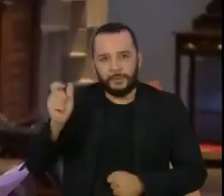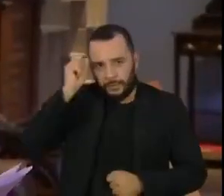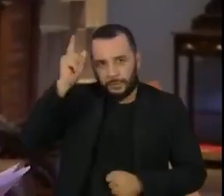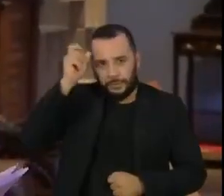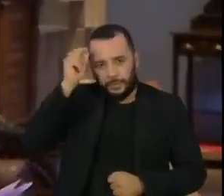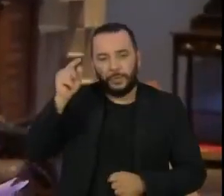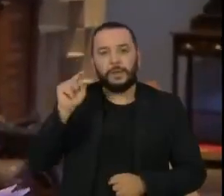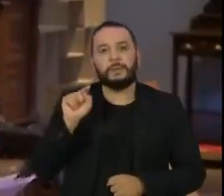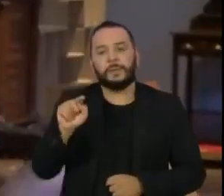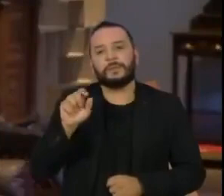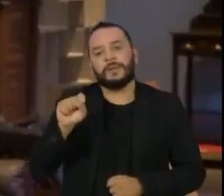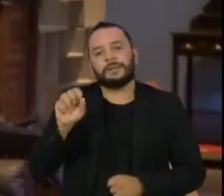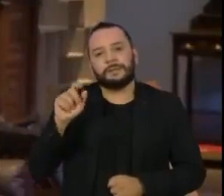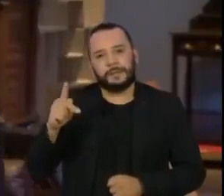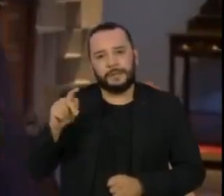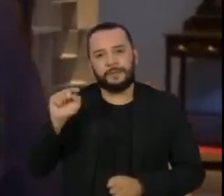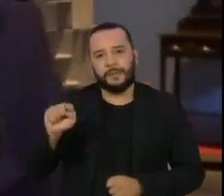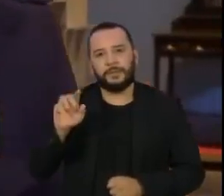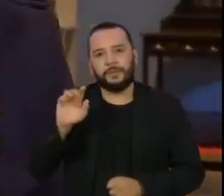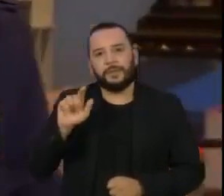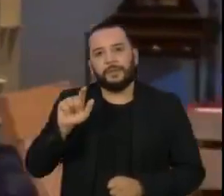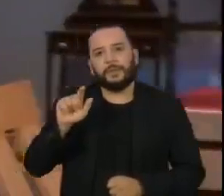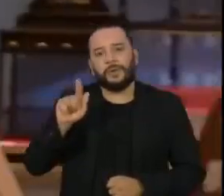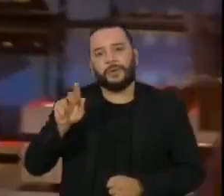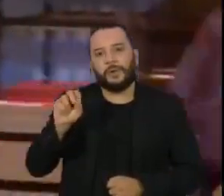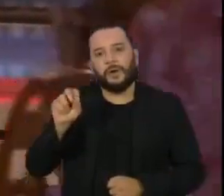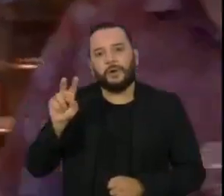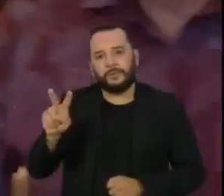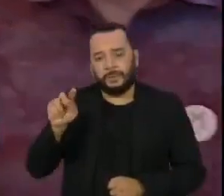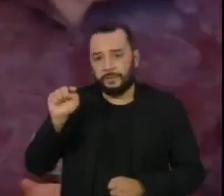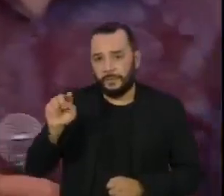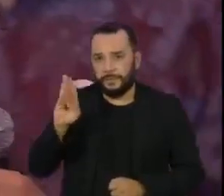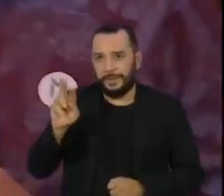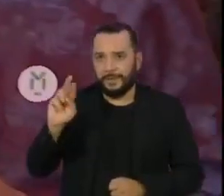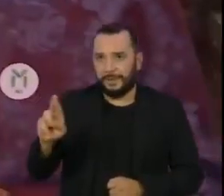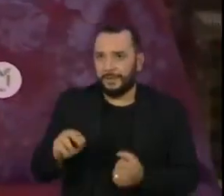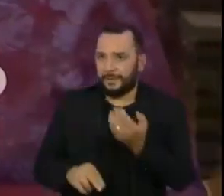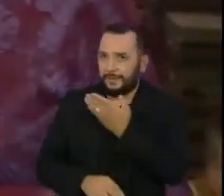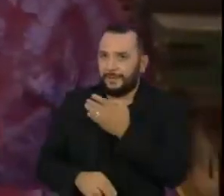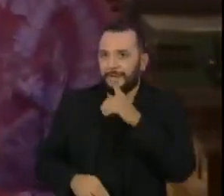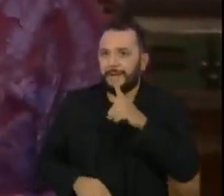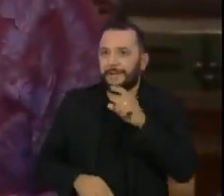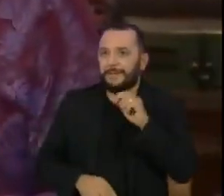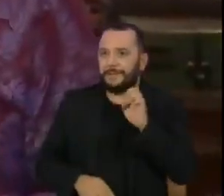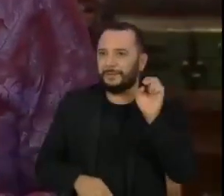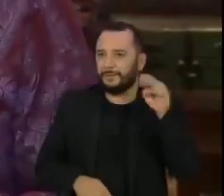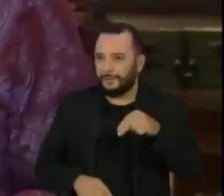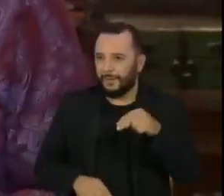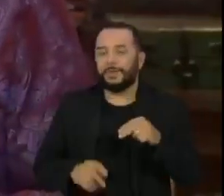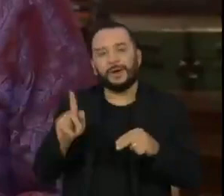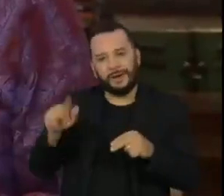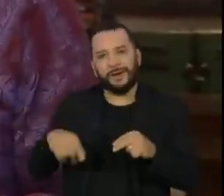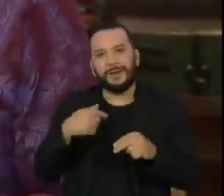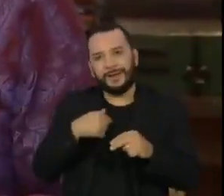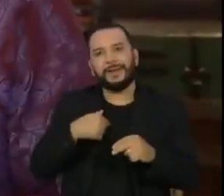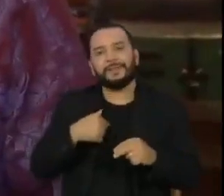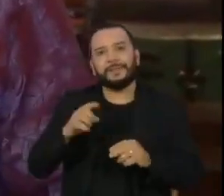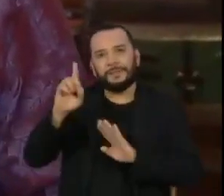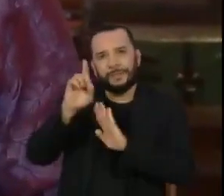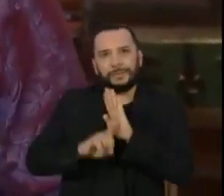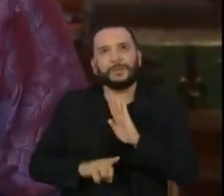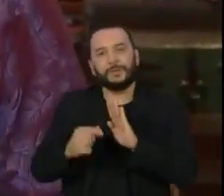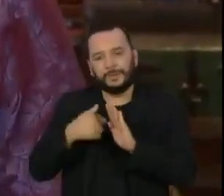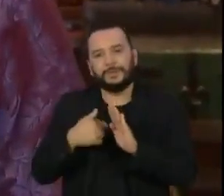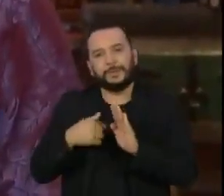.sp.gov.br. Eu vou conversar aqui com o Davidson Kasecker, que é diretor do Sistema Estadual de Museus de São Paulo. Davidson,